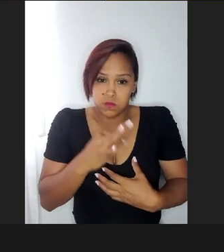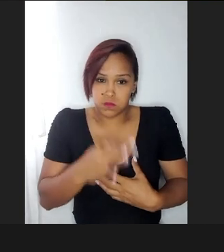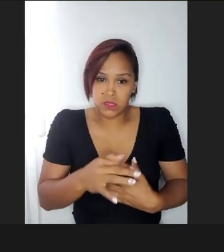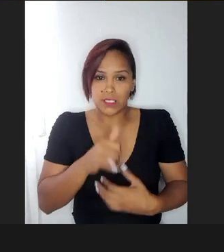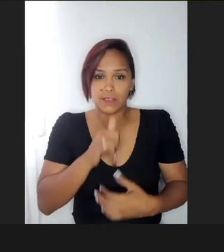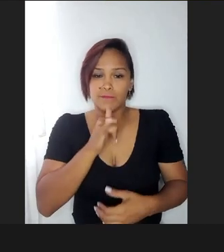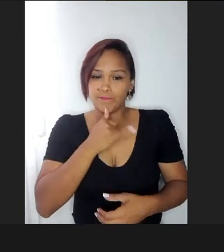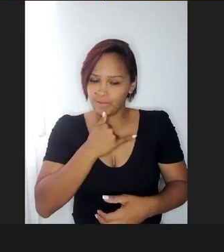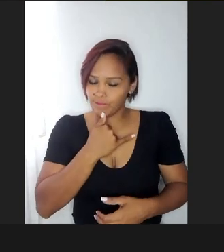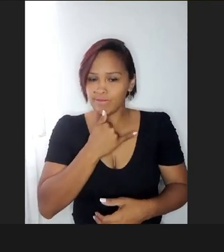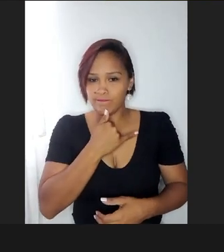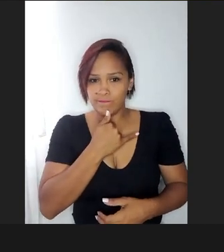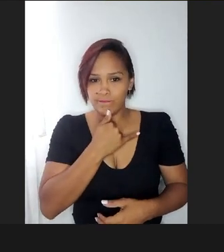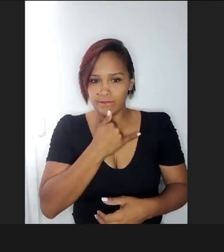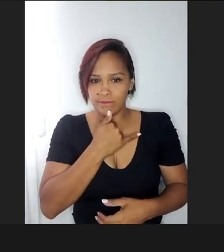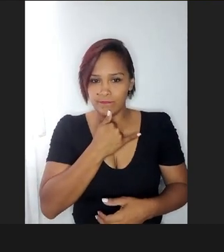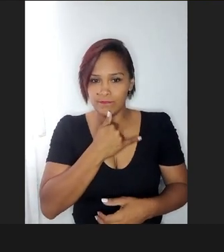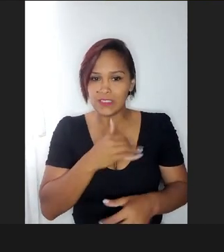dói muito,